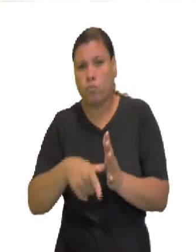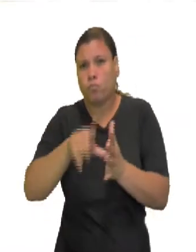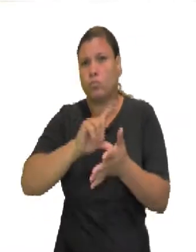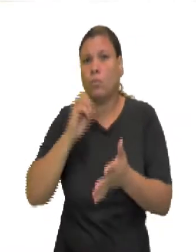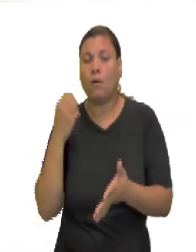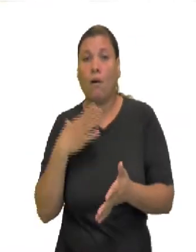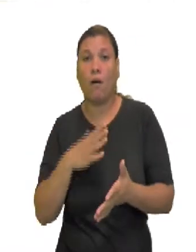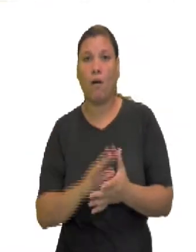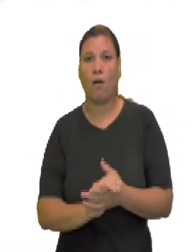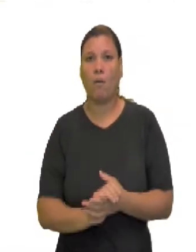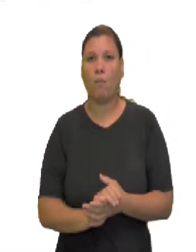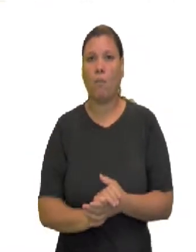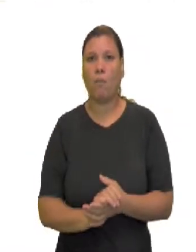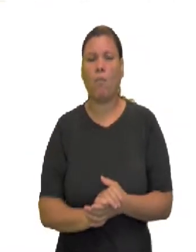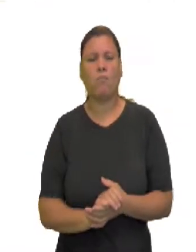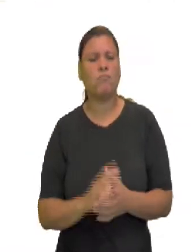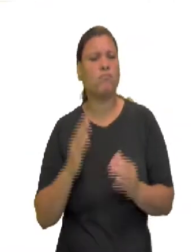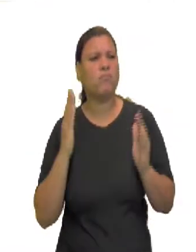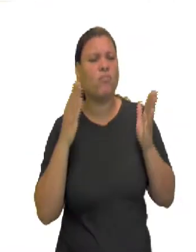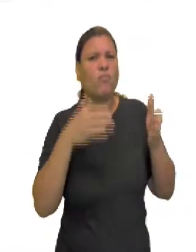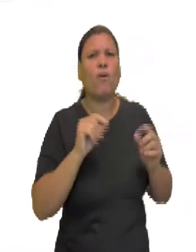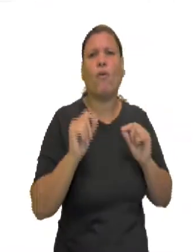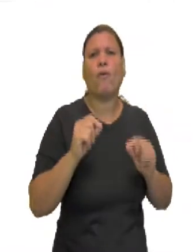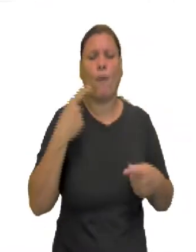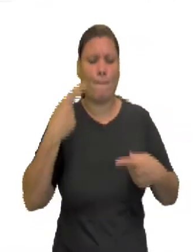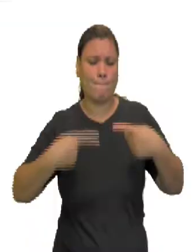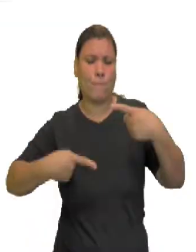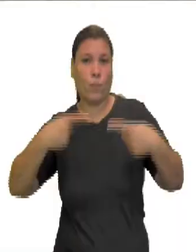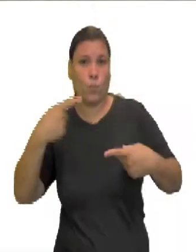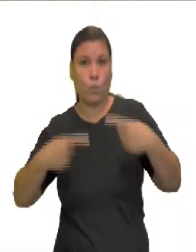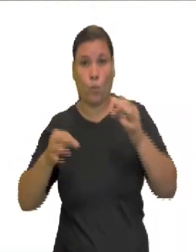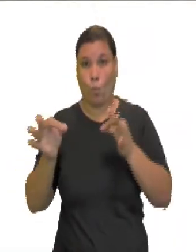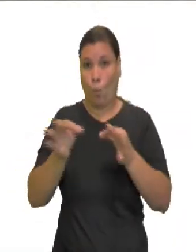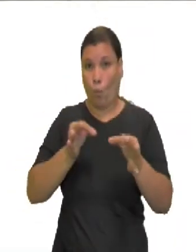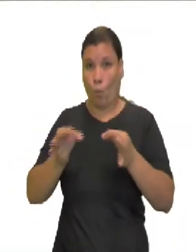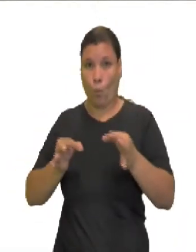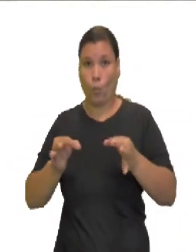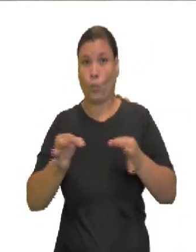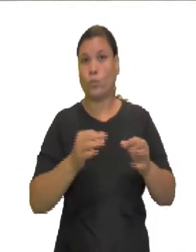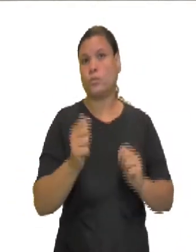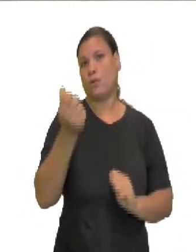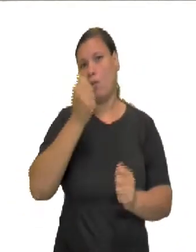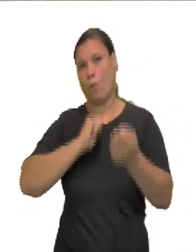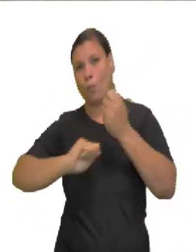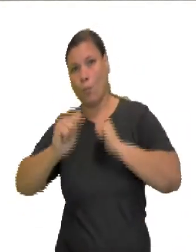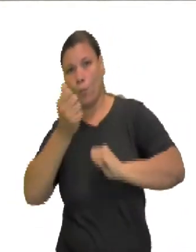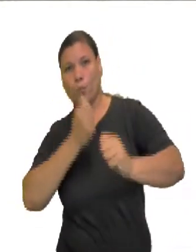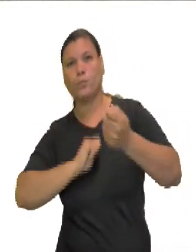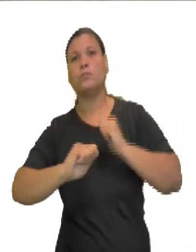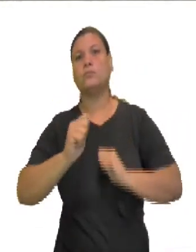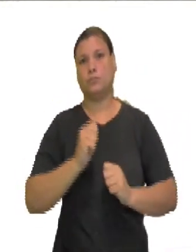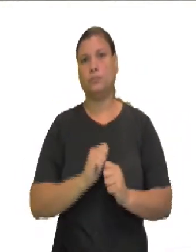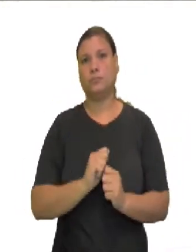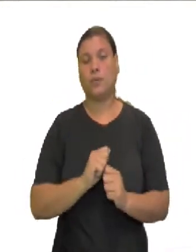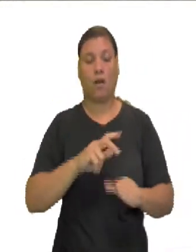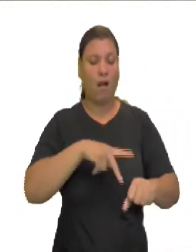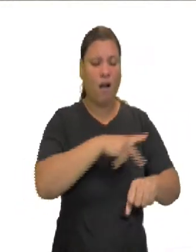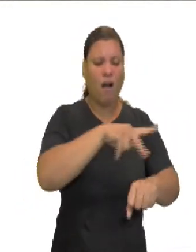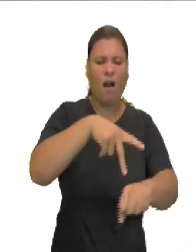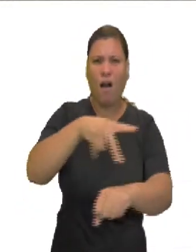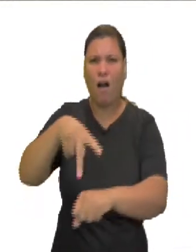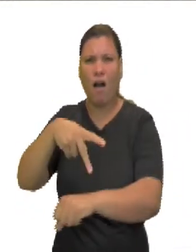à política, à organização de nações, à economia. E com isso, esses países adotaram